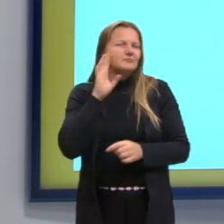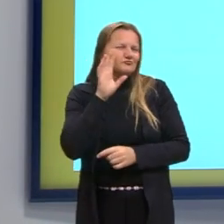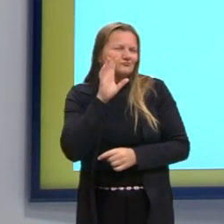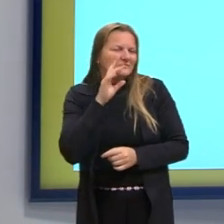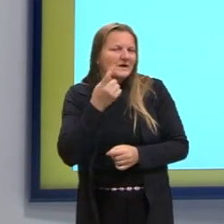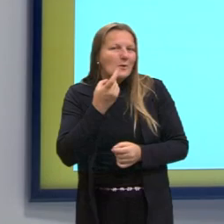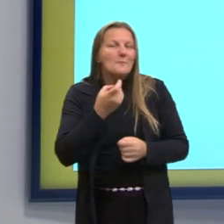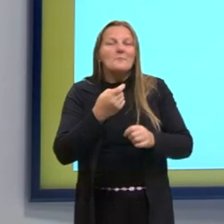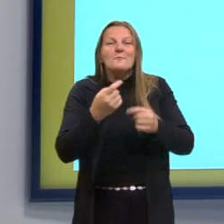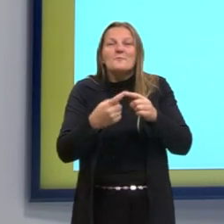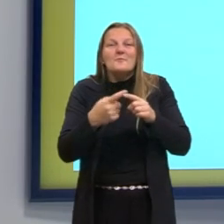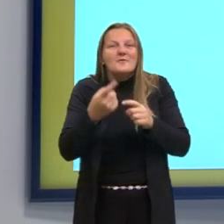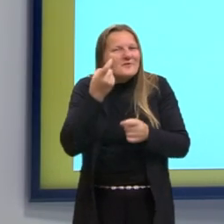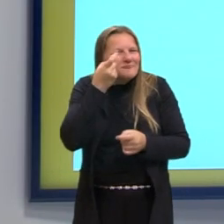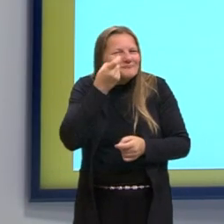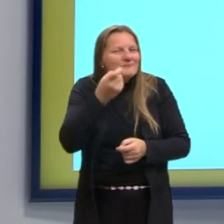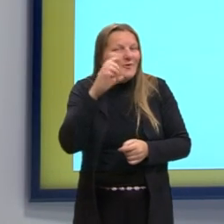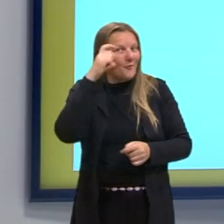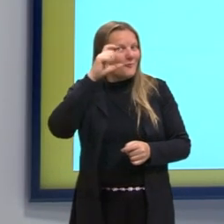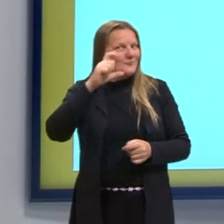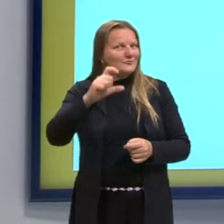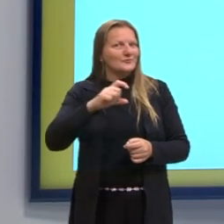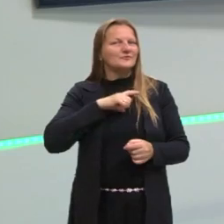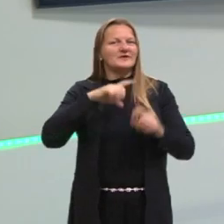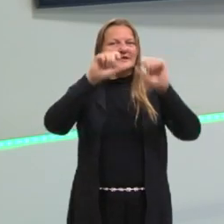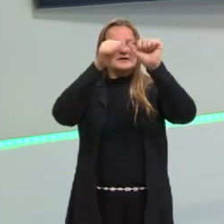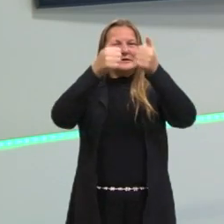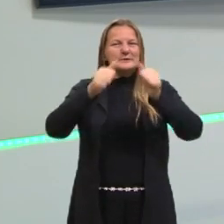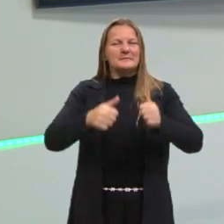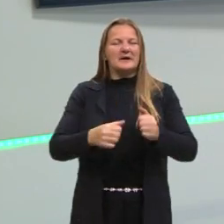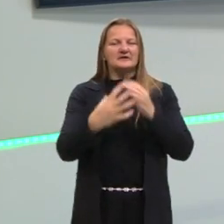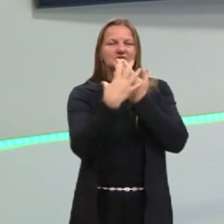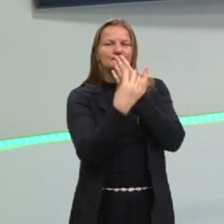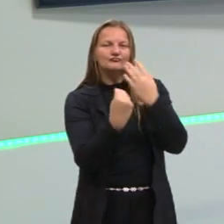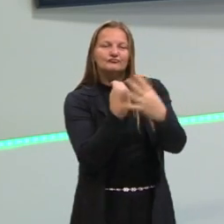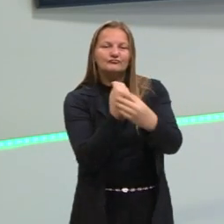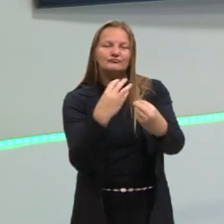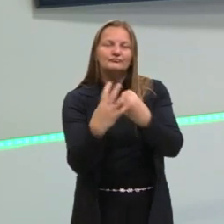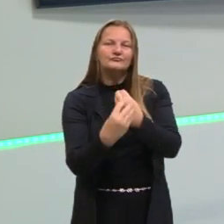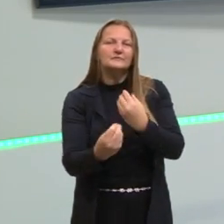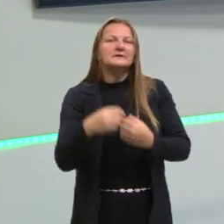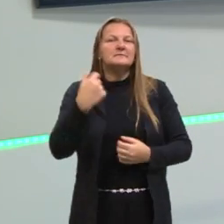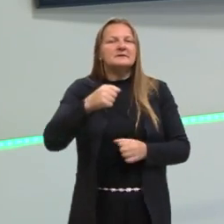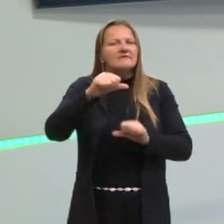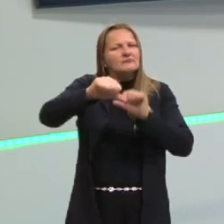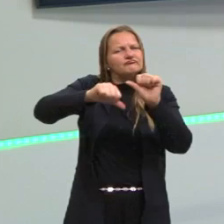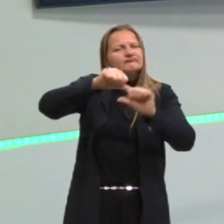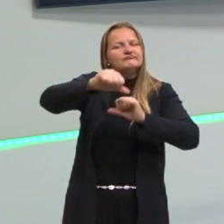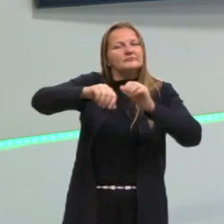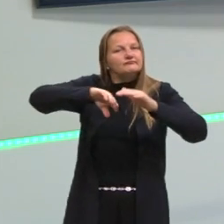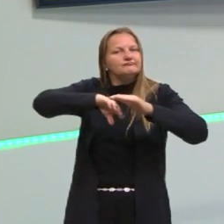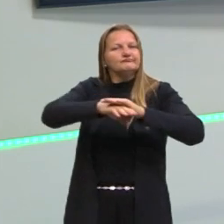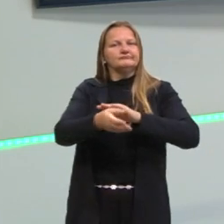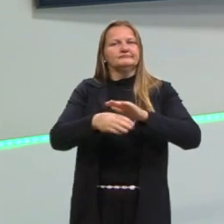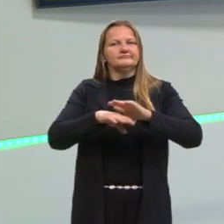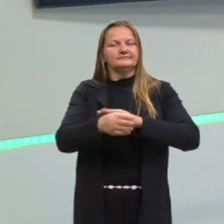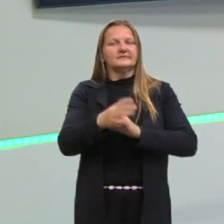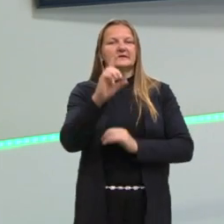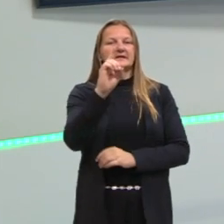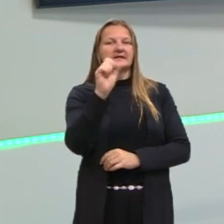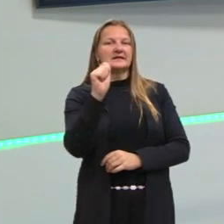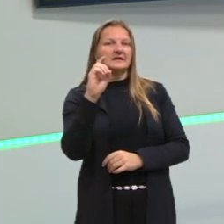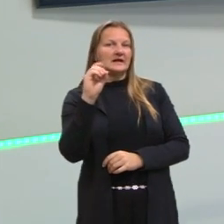trazer para vocês, porque tem uma imagem, uma sequência. Nós precisamos transformar aquela sequência em dados